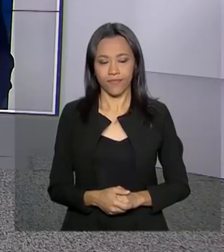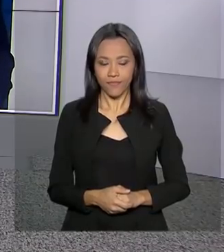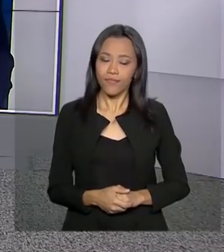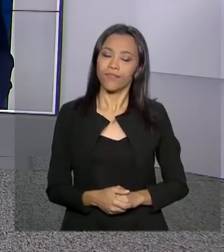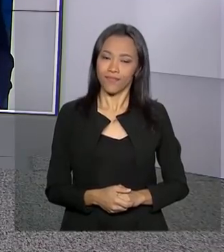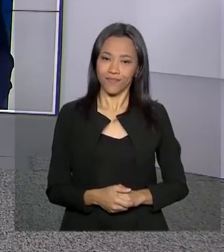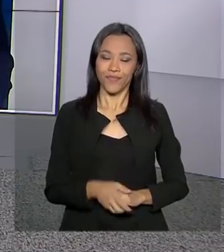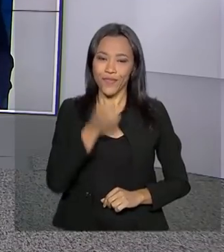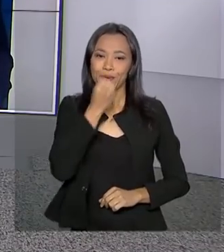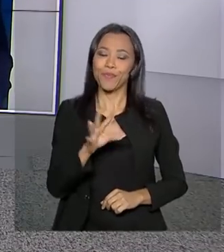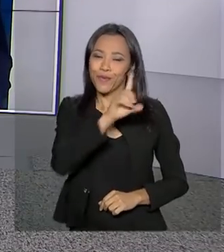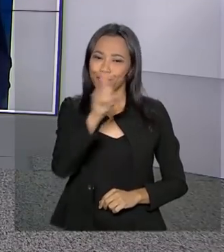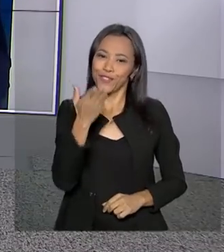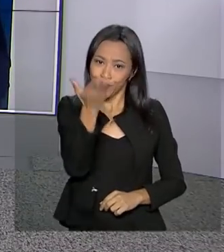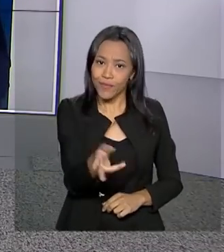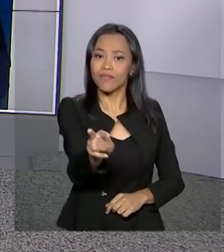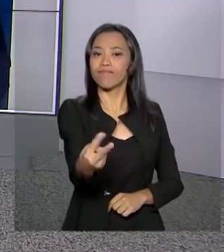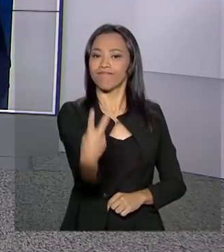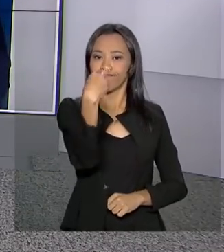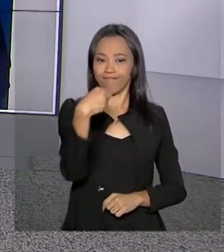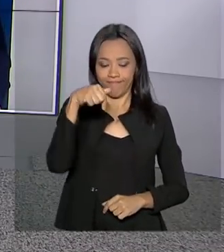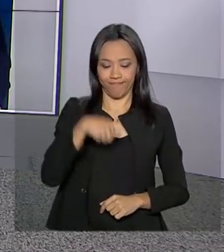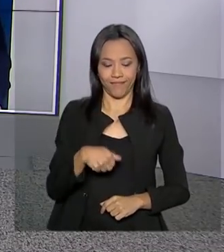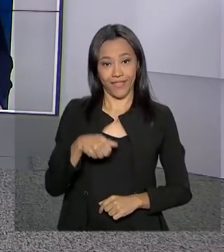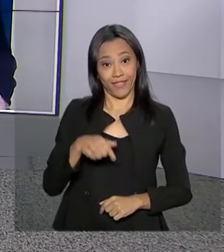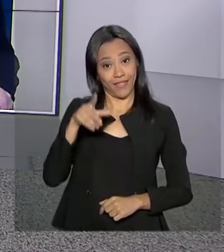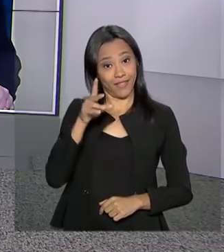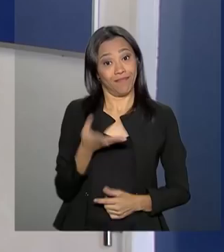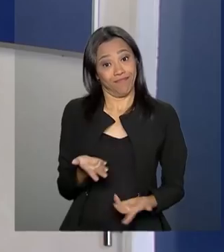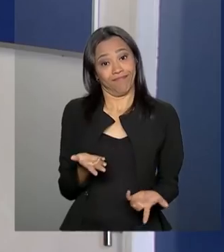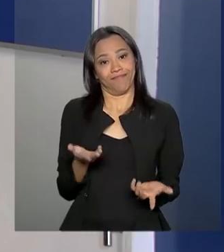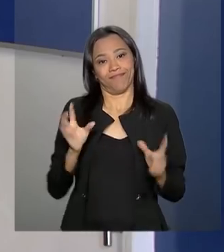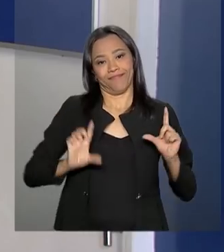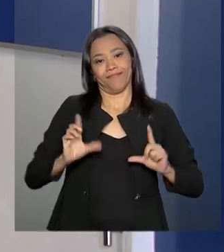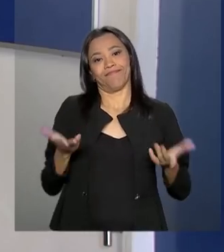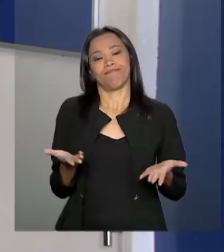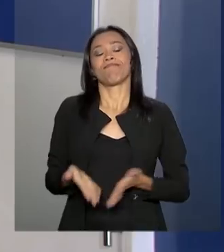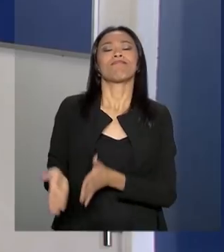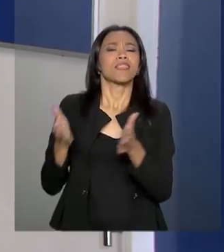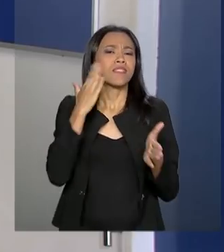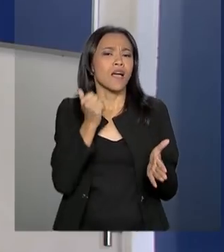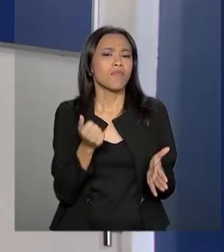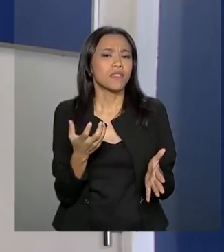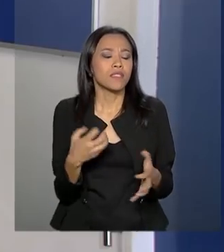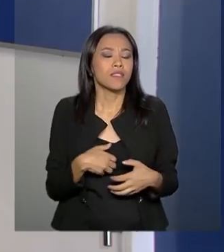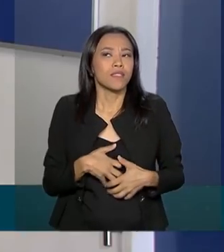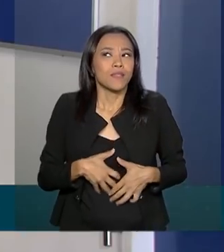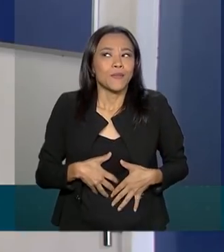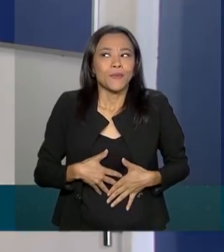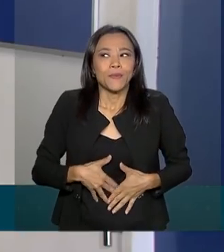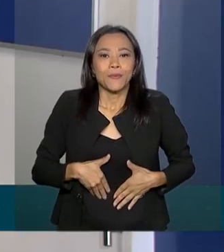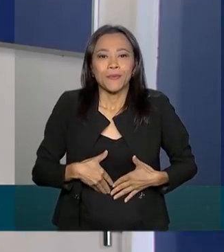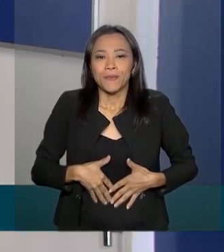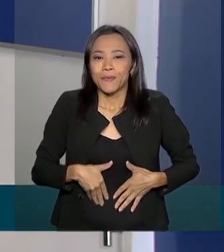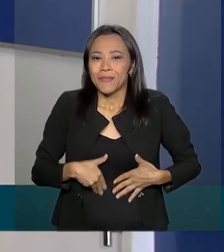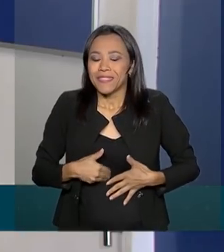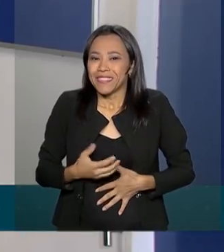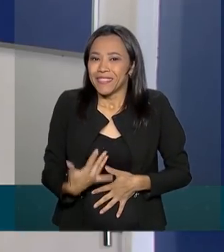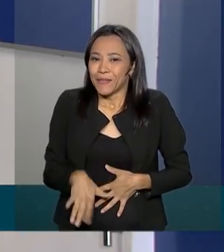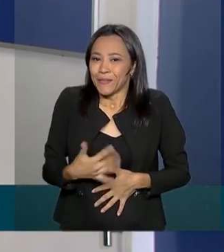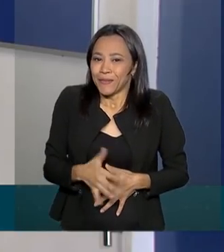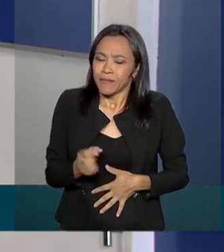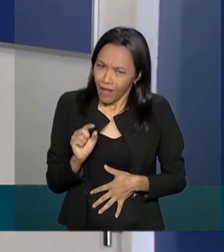Bom dia, Carla. Bom dia a você que acompanha o Brasil em dia. Sabe aquela sensação de friozinho na barriga, Carla? Pois é,